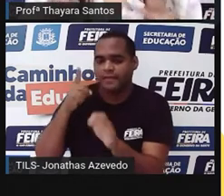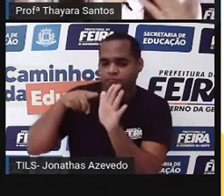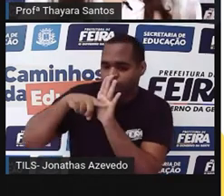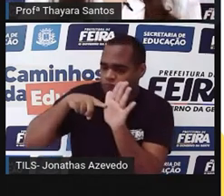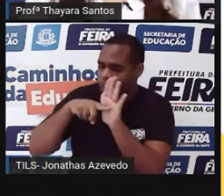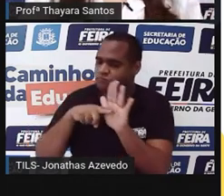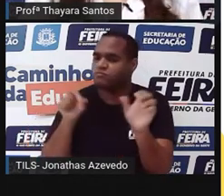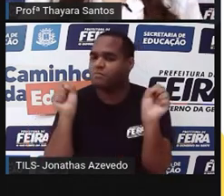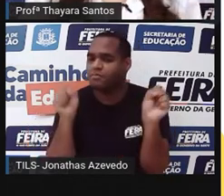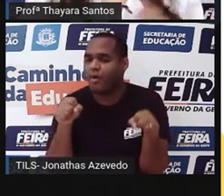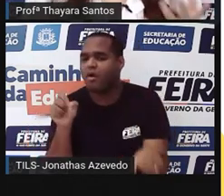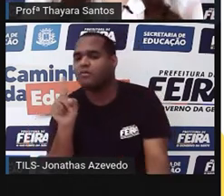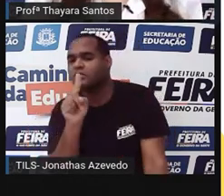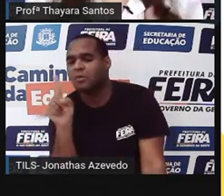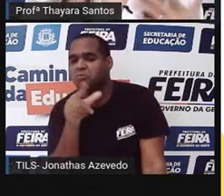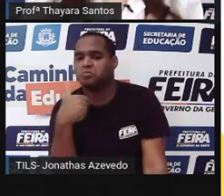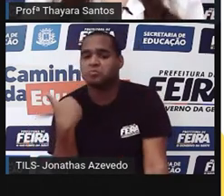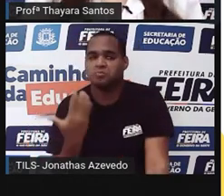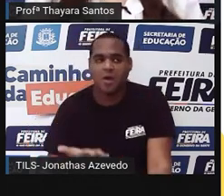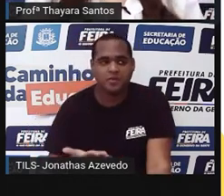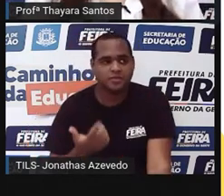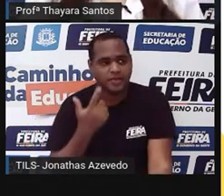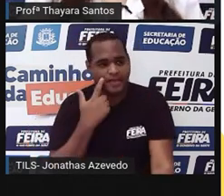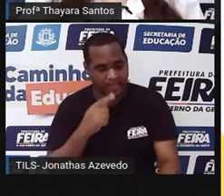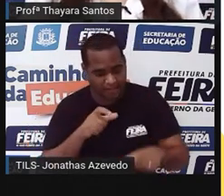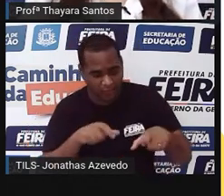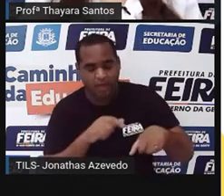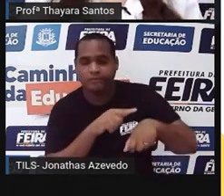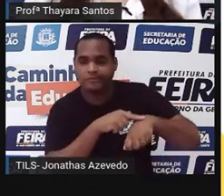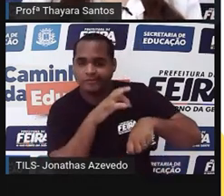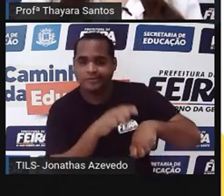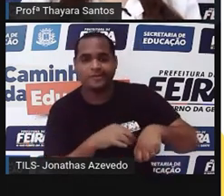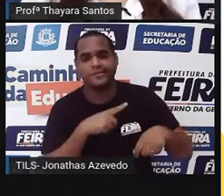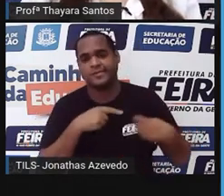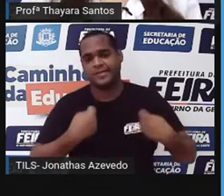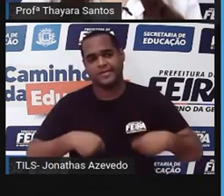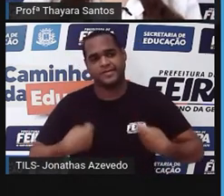é que tem que ser feito esse tratamento. E vai indicar o local mais adequado também pra fazer.